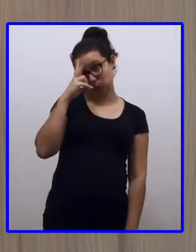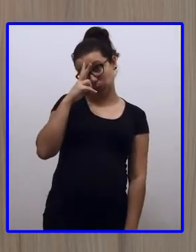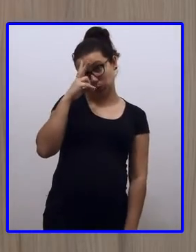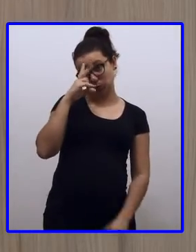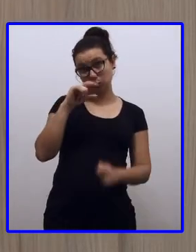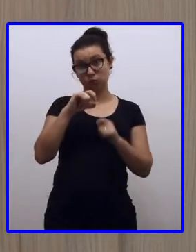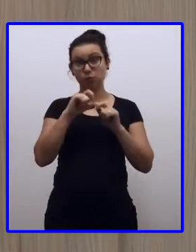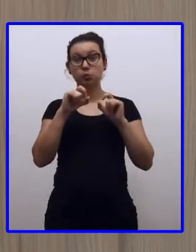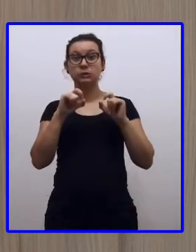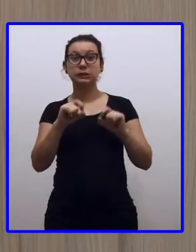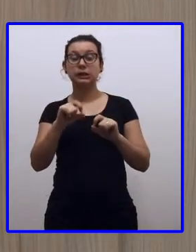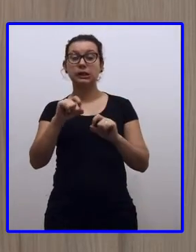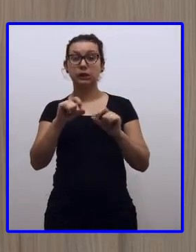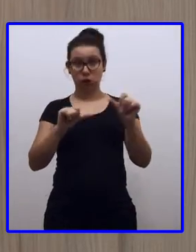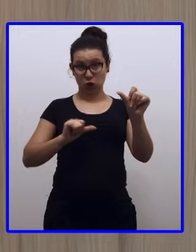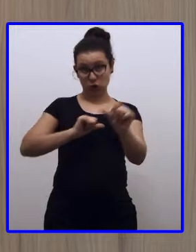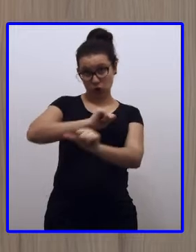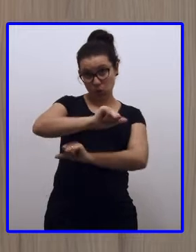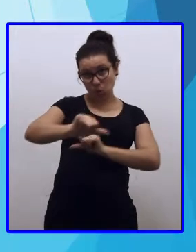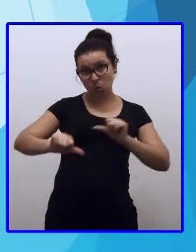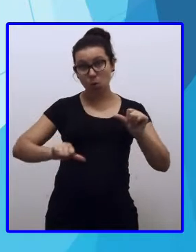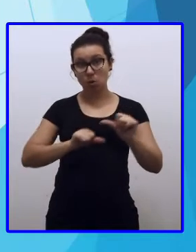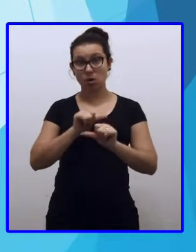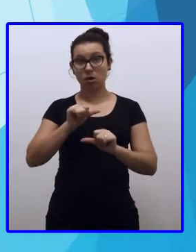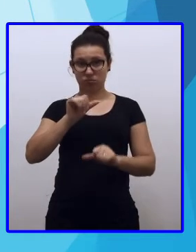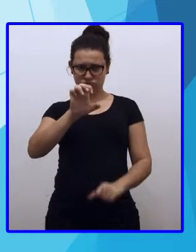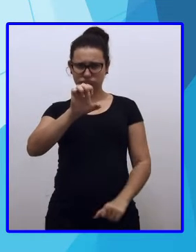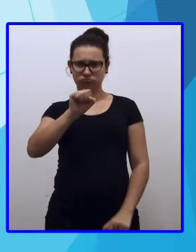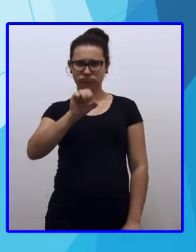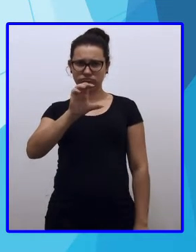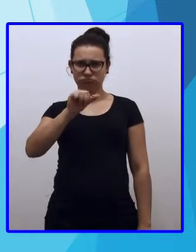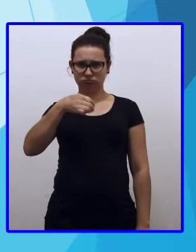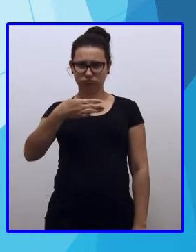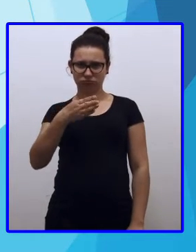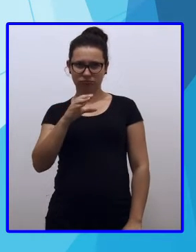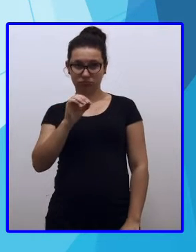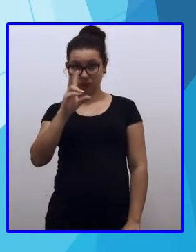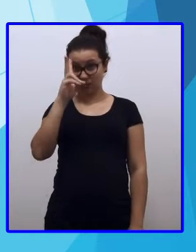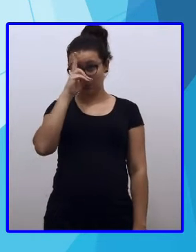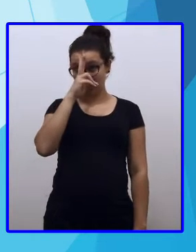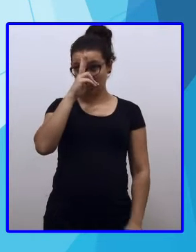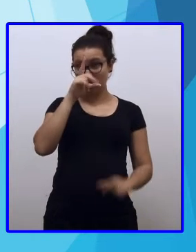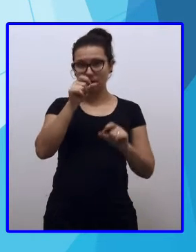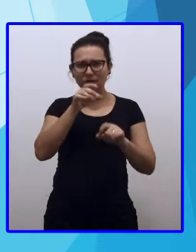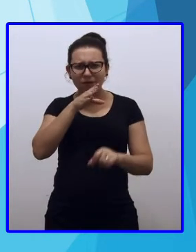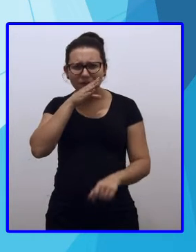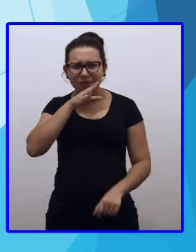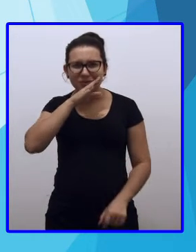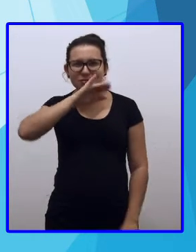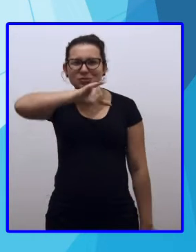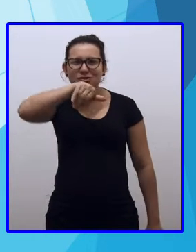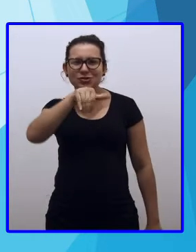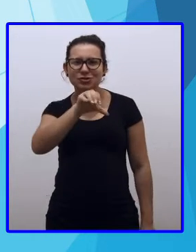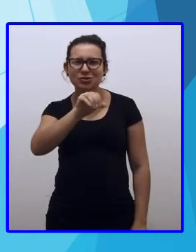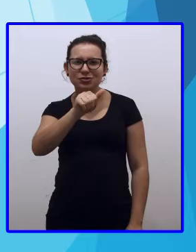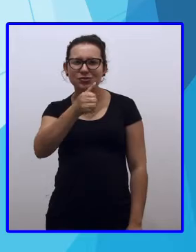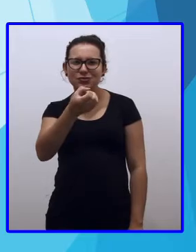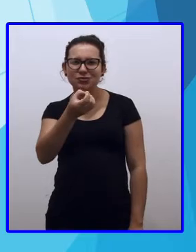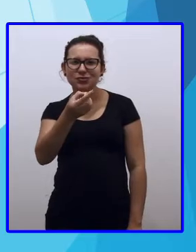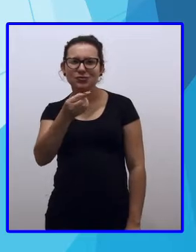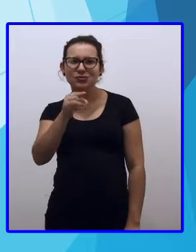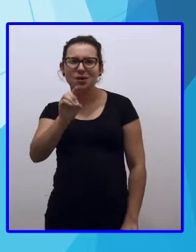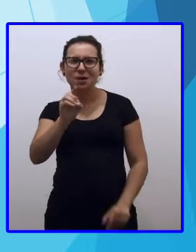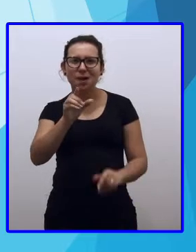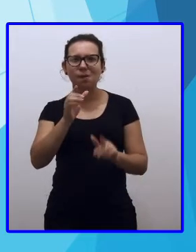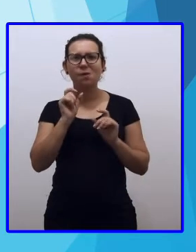escambo. Eu não sei se vocês já repararam nela. Era a história do João e o pé de feijão. Vocês se lembram dessa